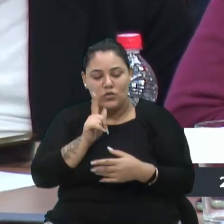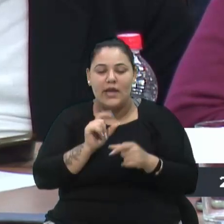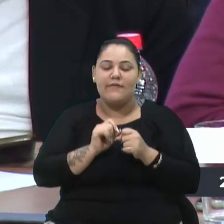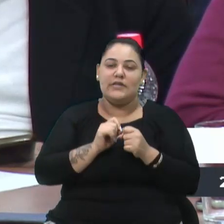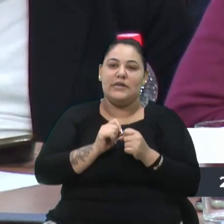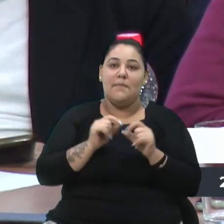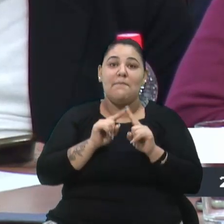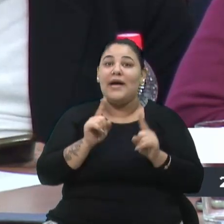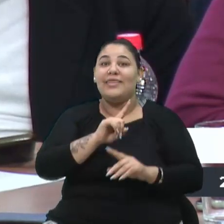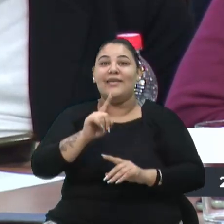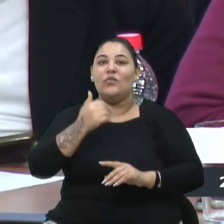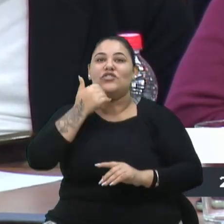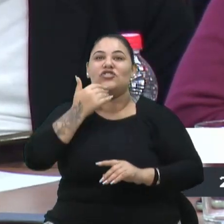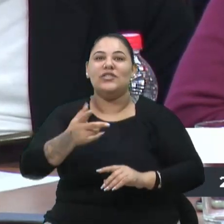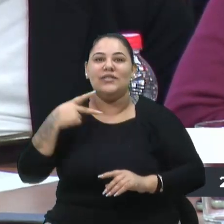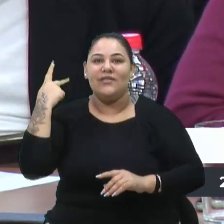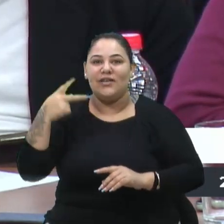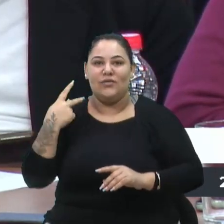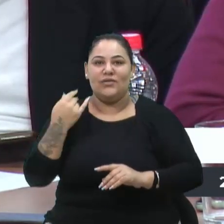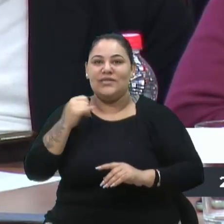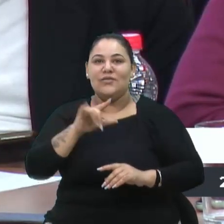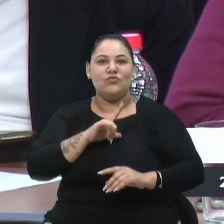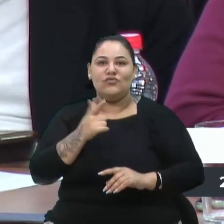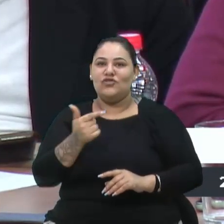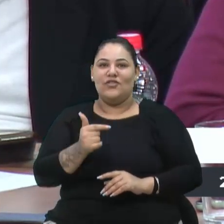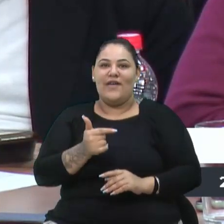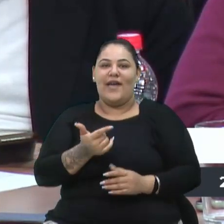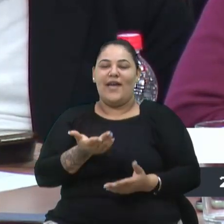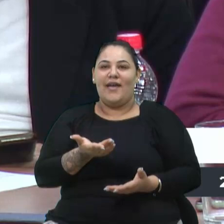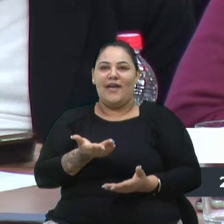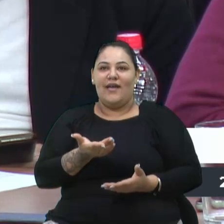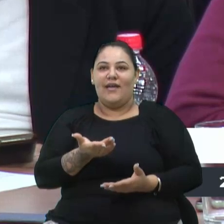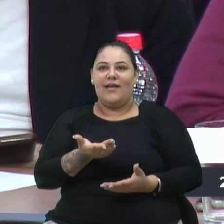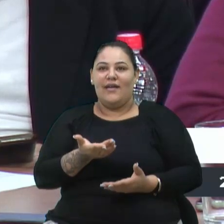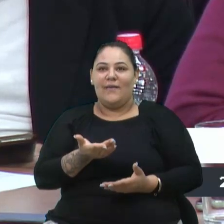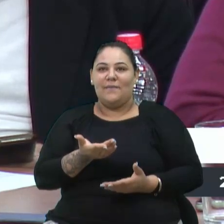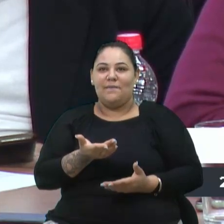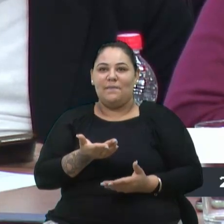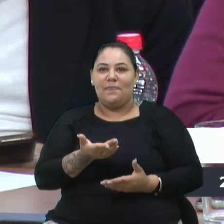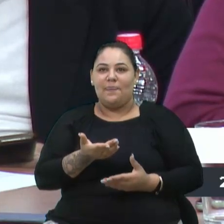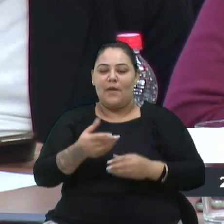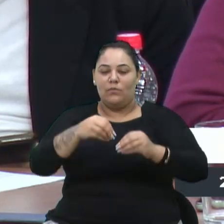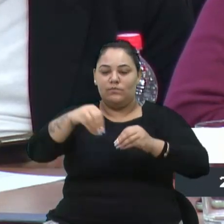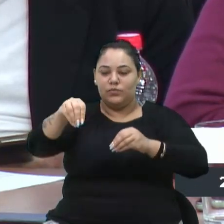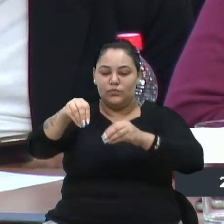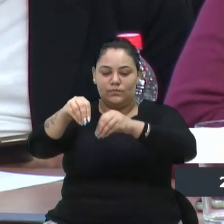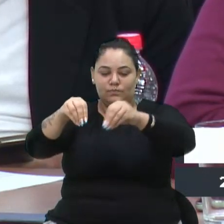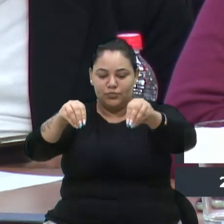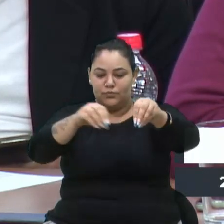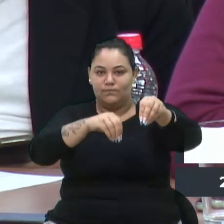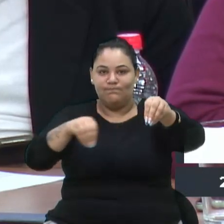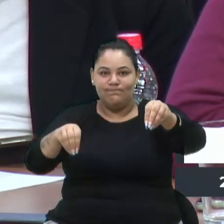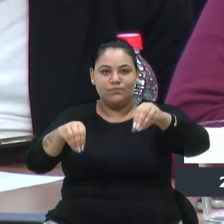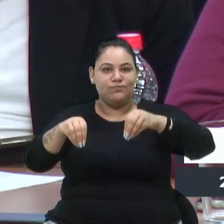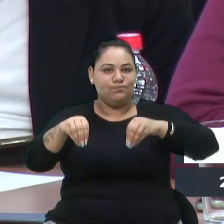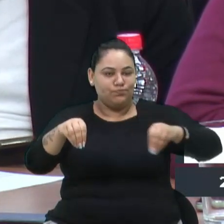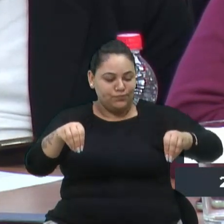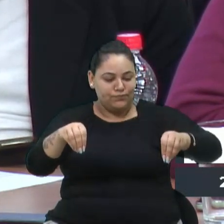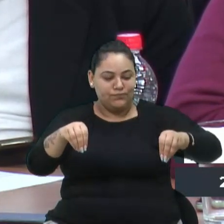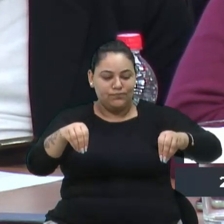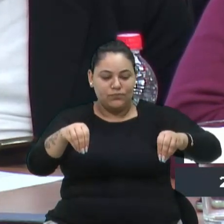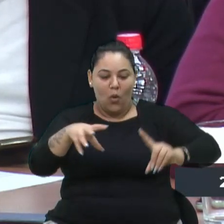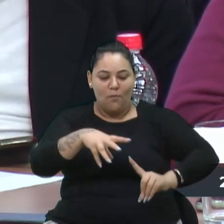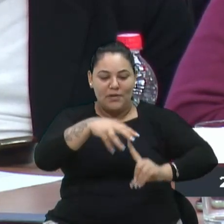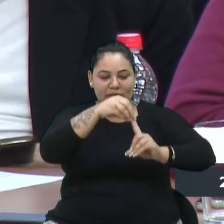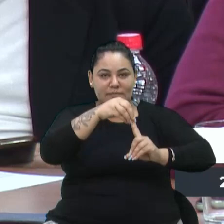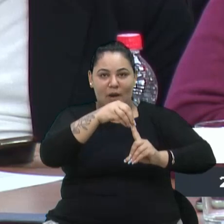Mas não adianta, vereador, se a gente não tiver essa redistribuição no estado do Rio Grande do Sul. O problema principal, gargalo... E